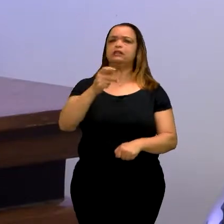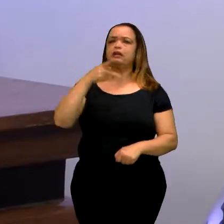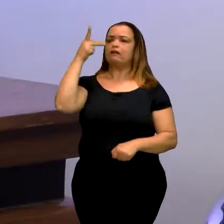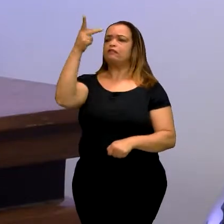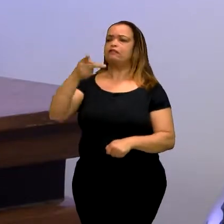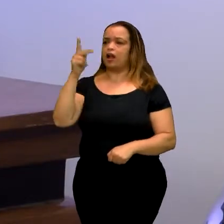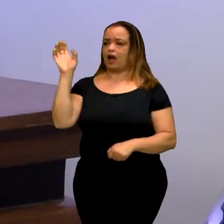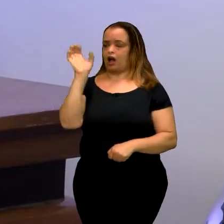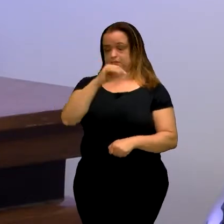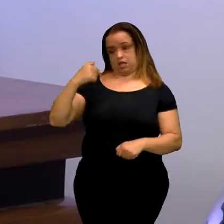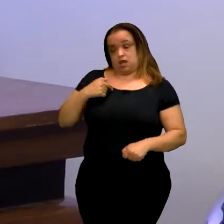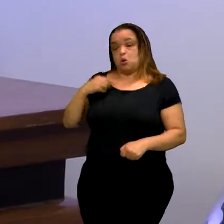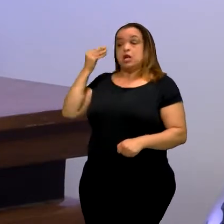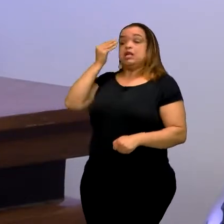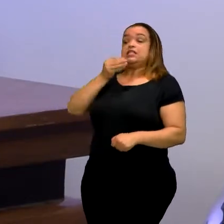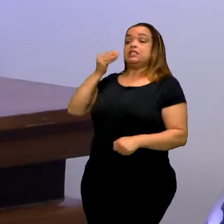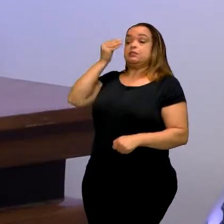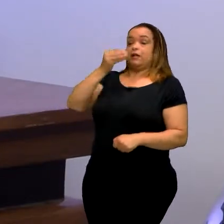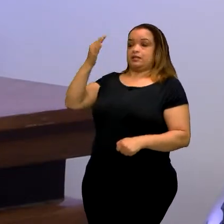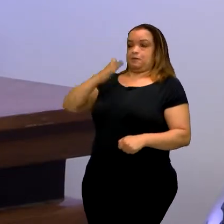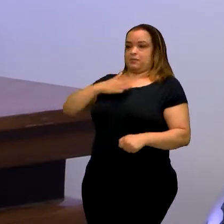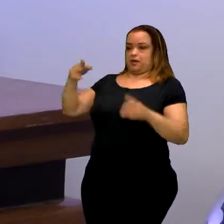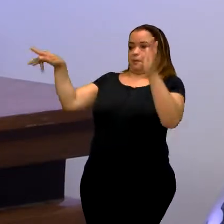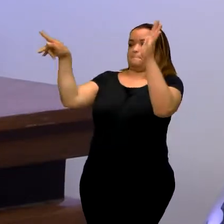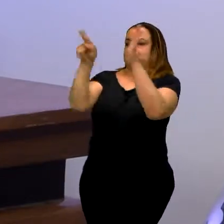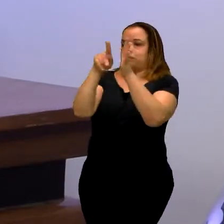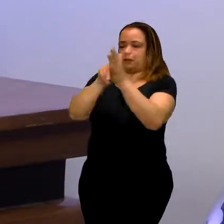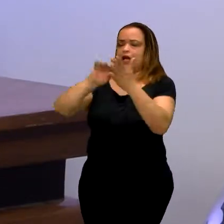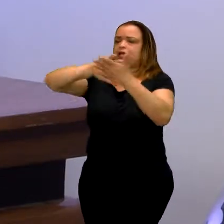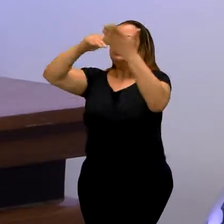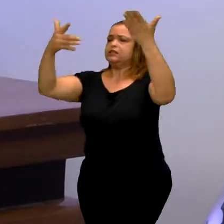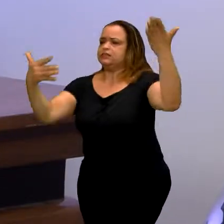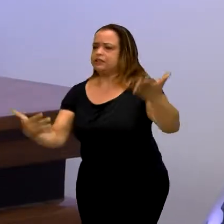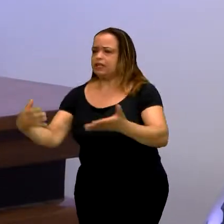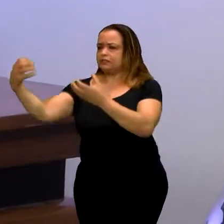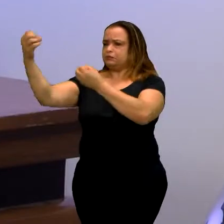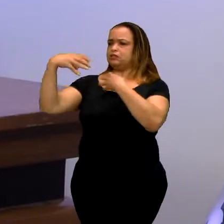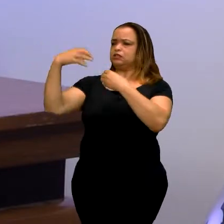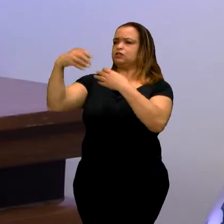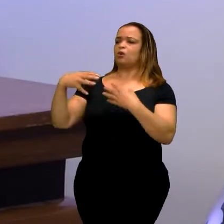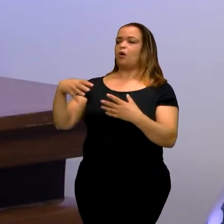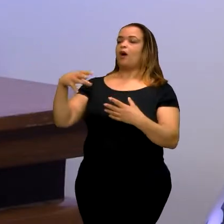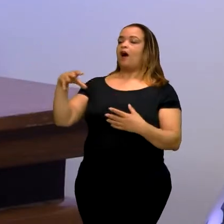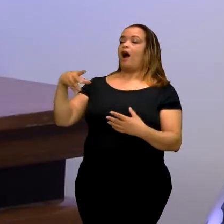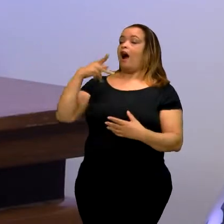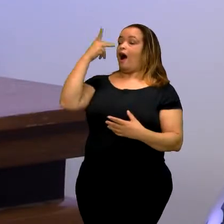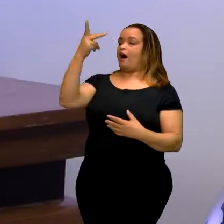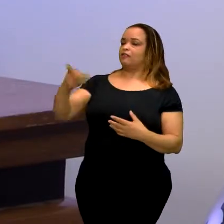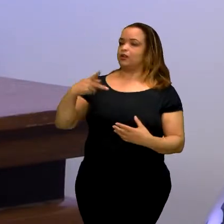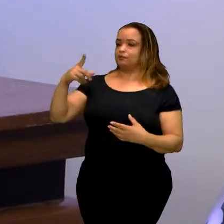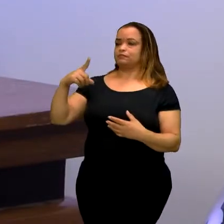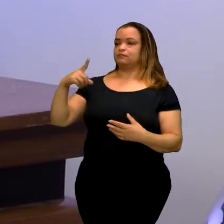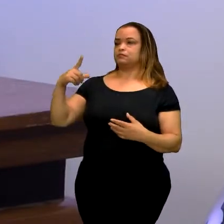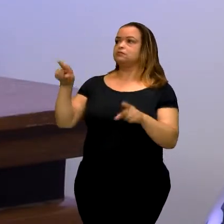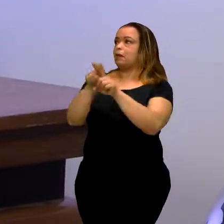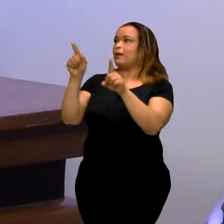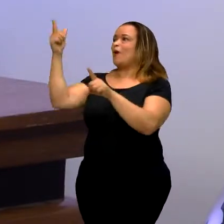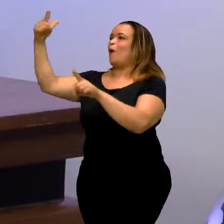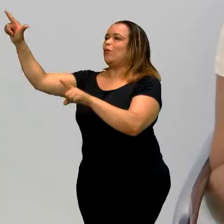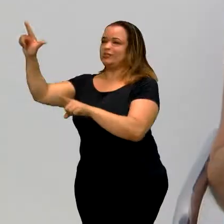estou contando a minha experiência. A língua de sinais me fez aprender a falar. E muitas outras crianças.